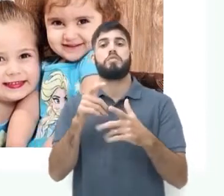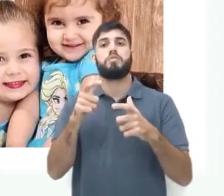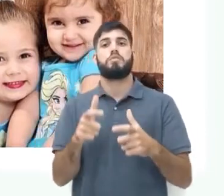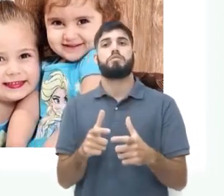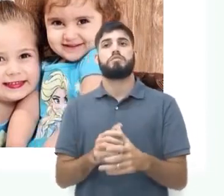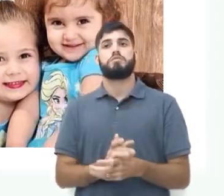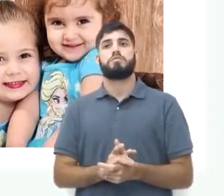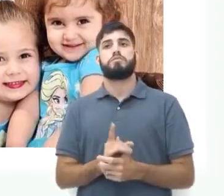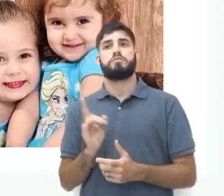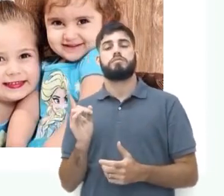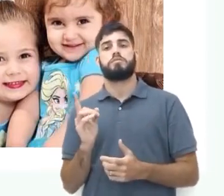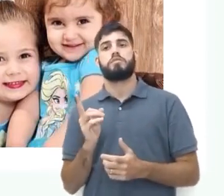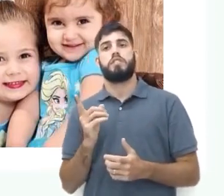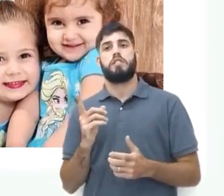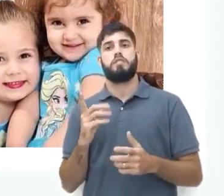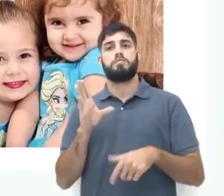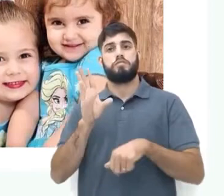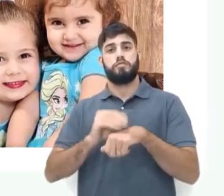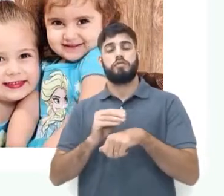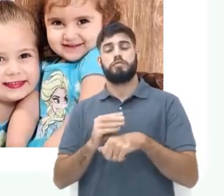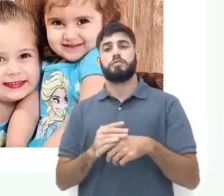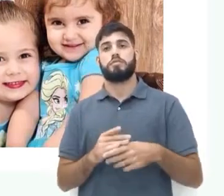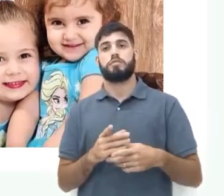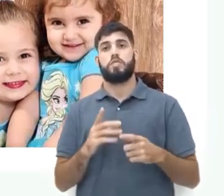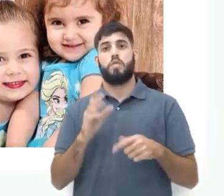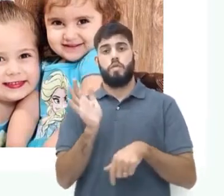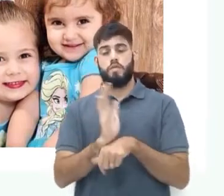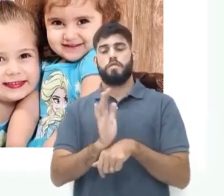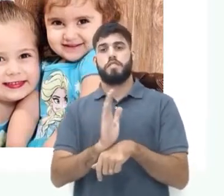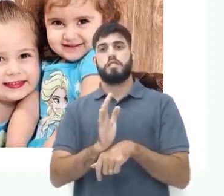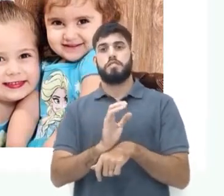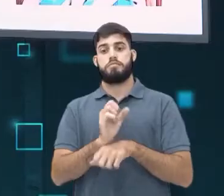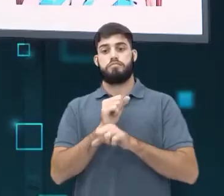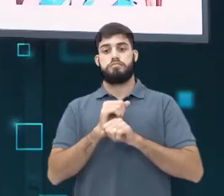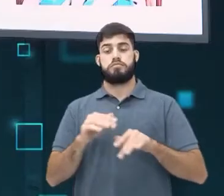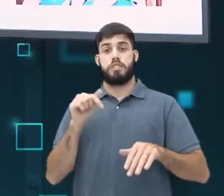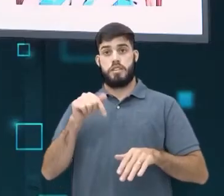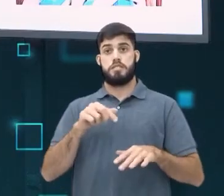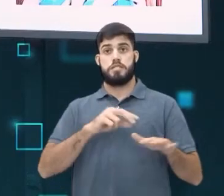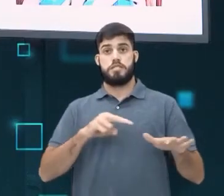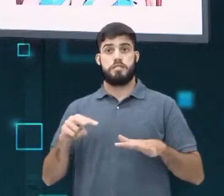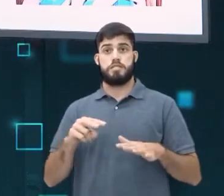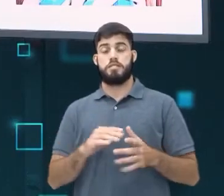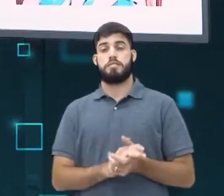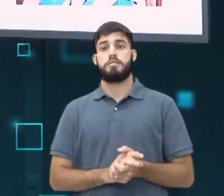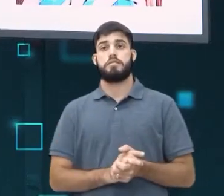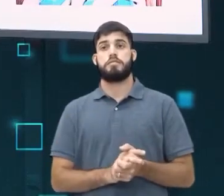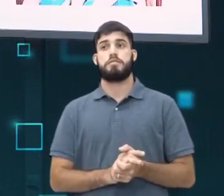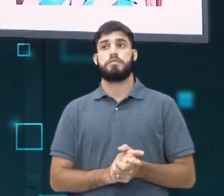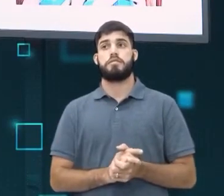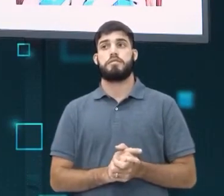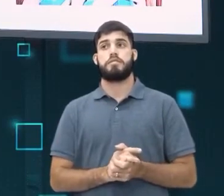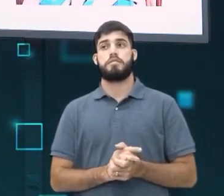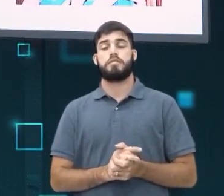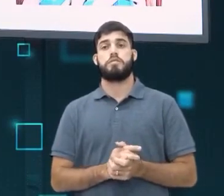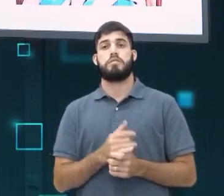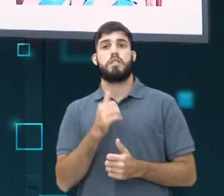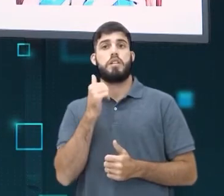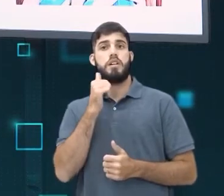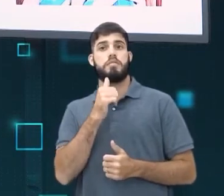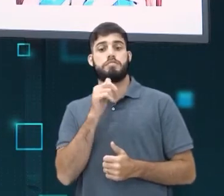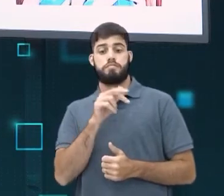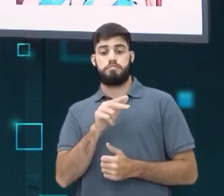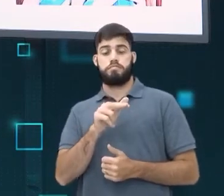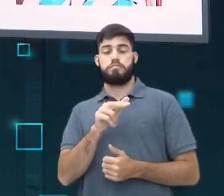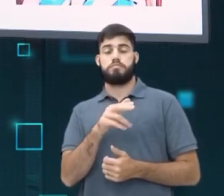Eu trouxe essa imagem aqui de um vídeo que viralizou essa semana. Que é uma irmã apagando a